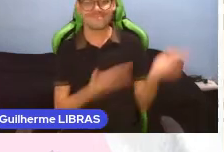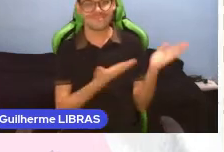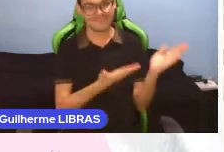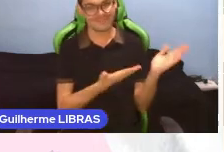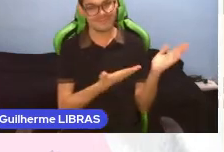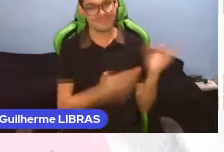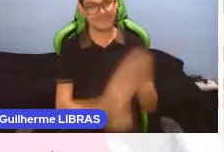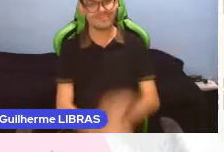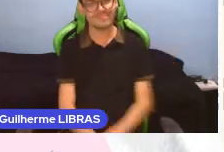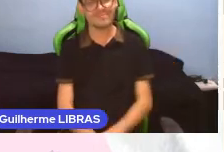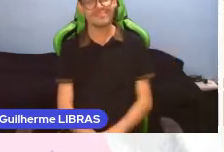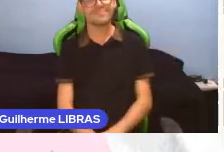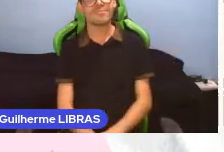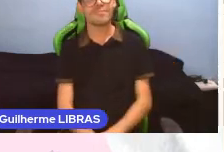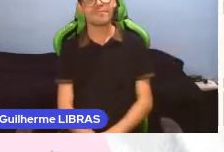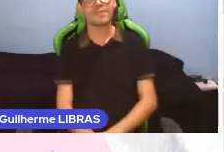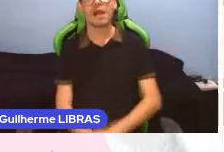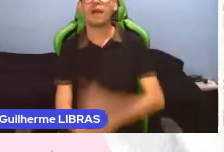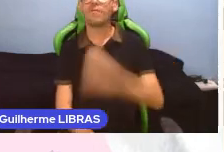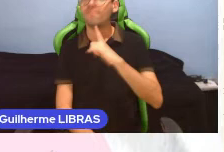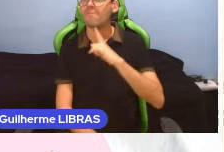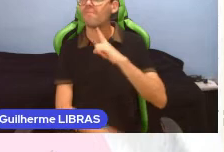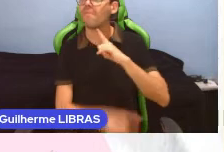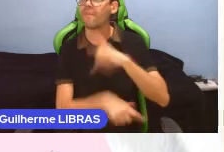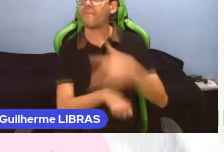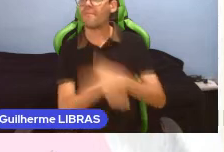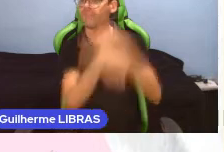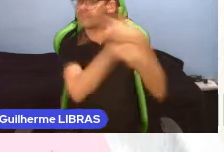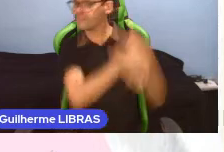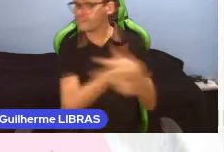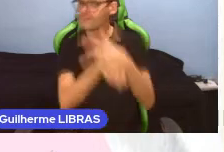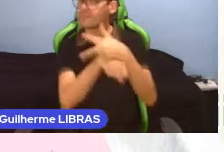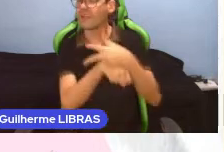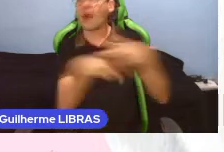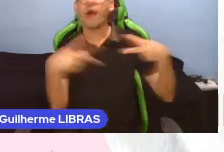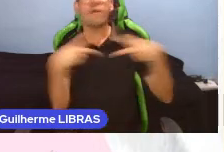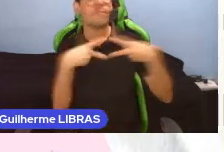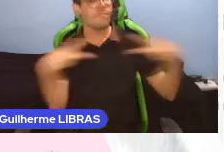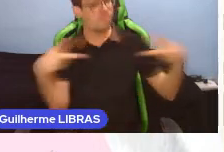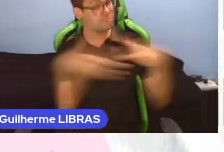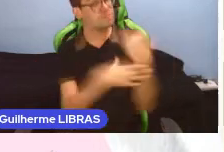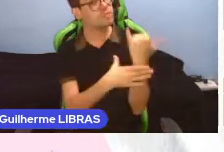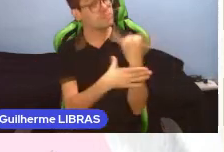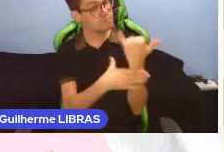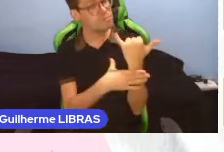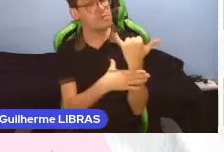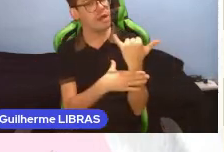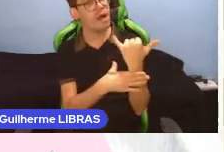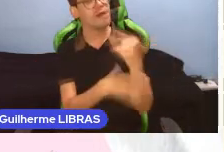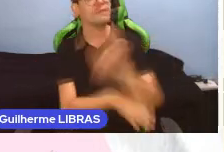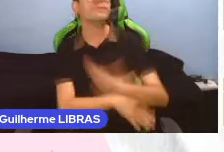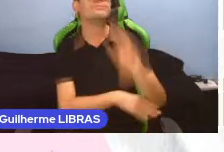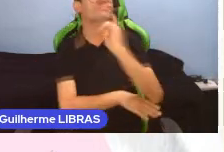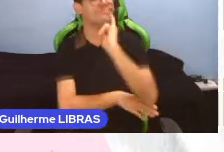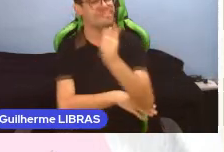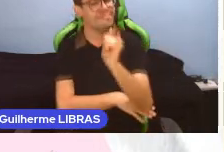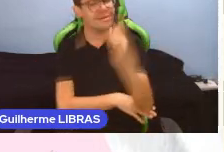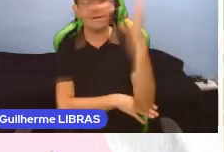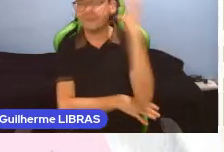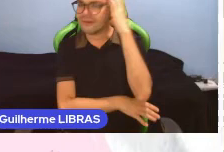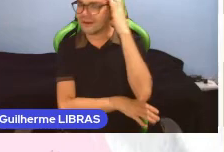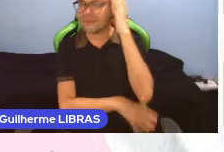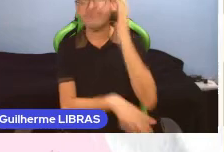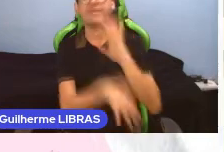Aqui nós temos o link do vídeo no YouTube sobre a animação em audiodescrição sobre a COVID